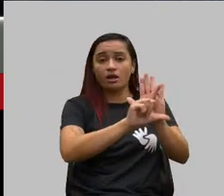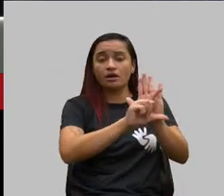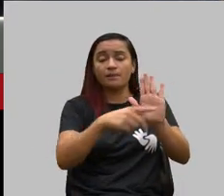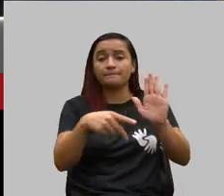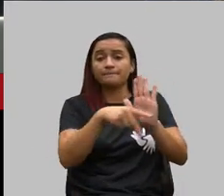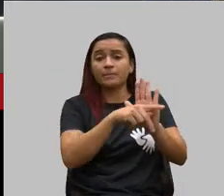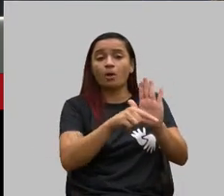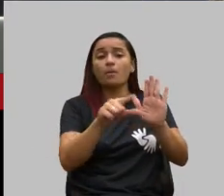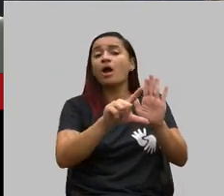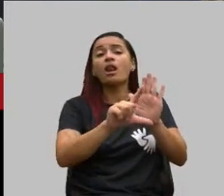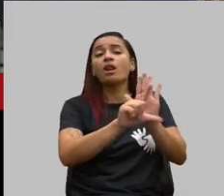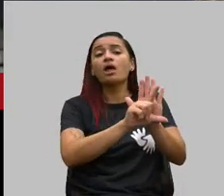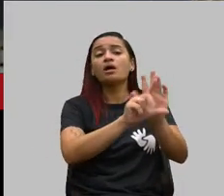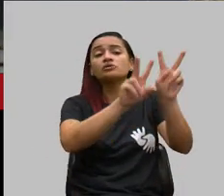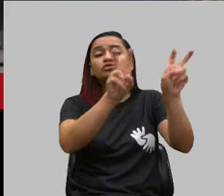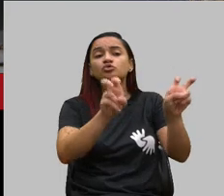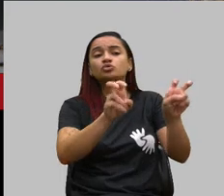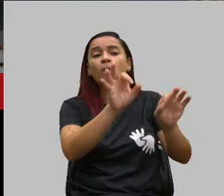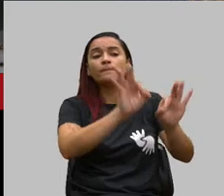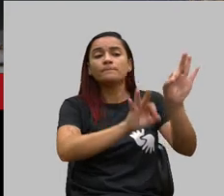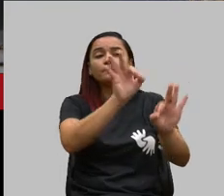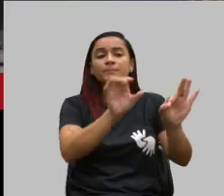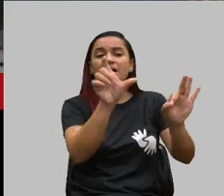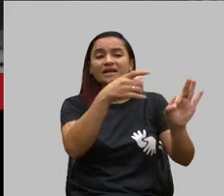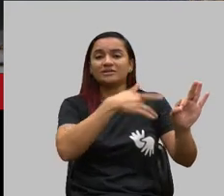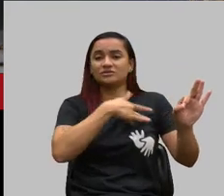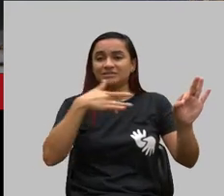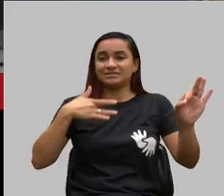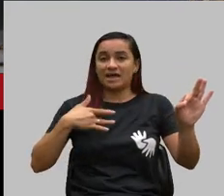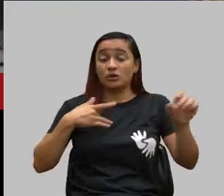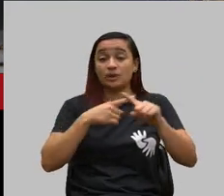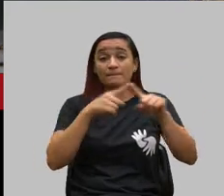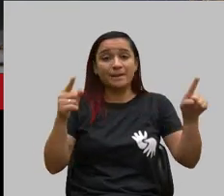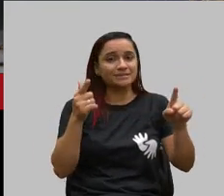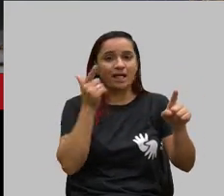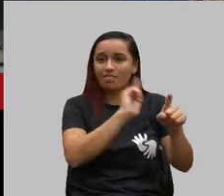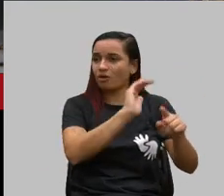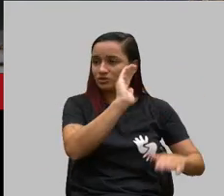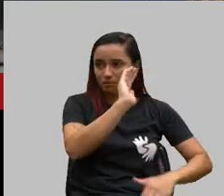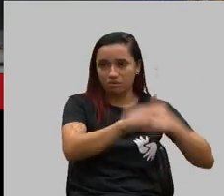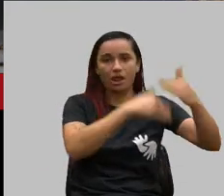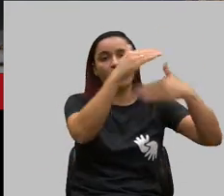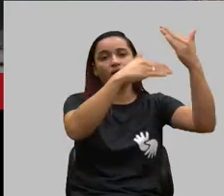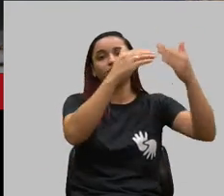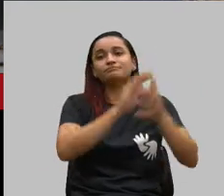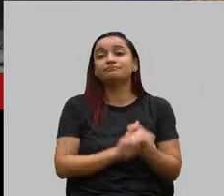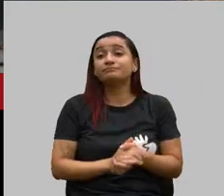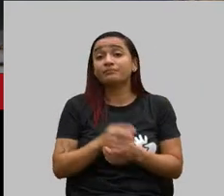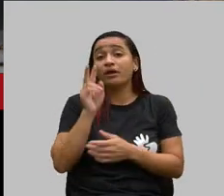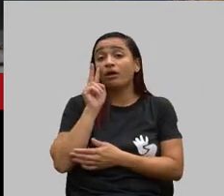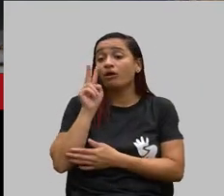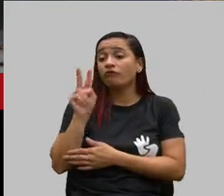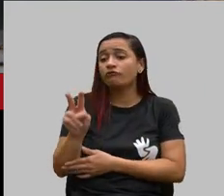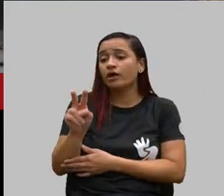os planos de saúde, mas a gente não consegue avançar. Você vê o STJ